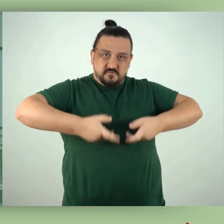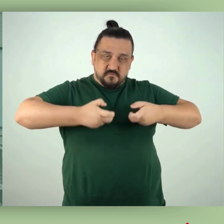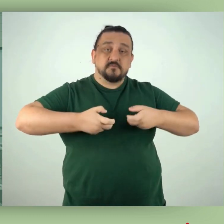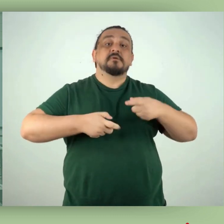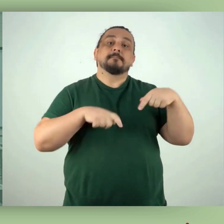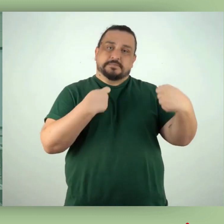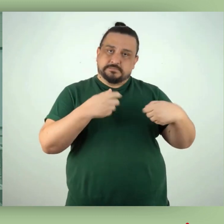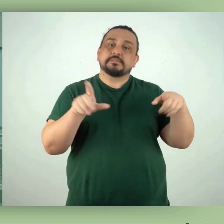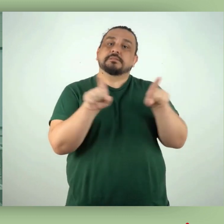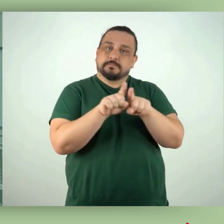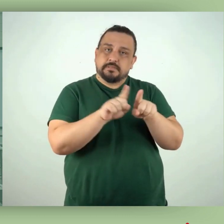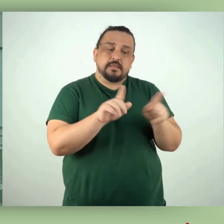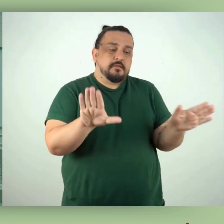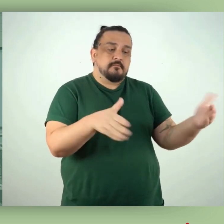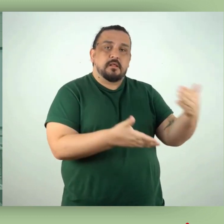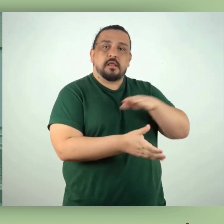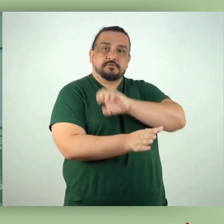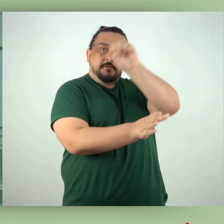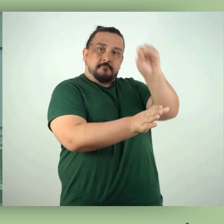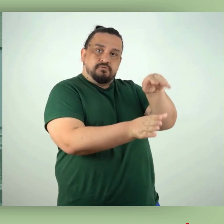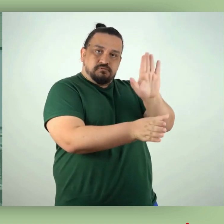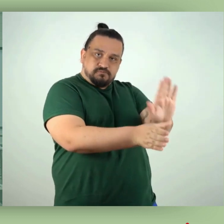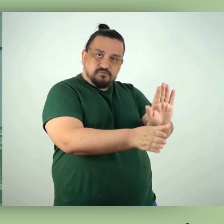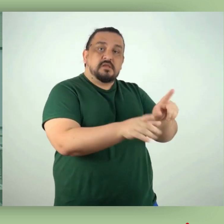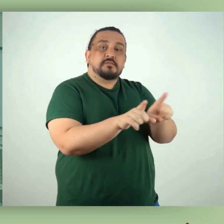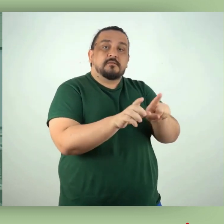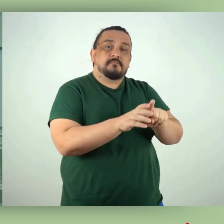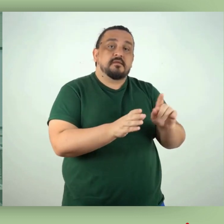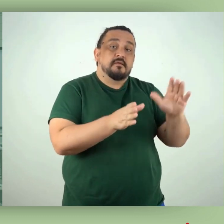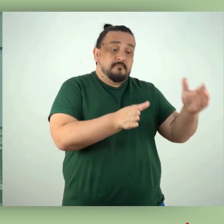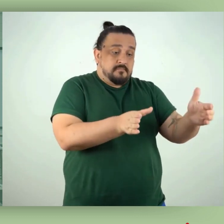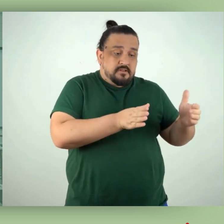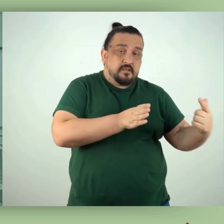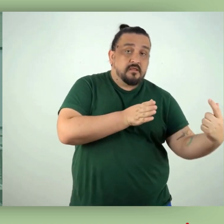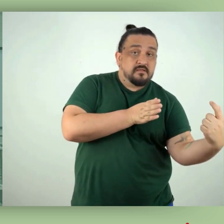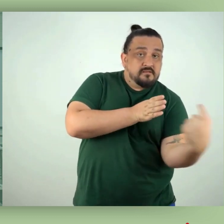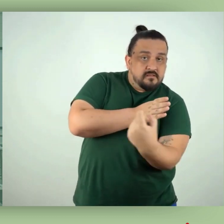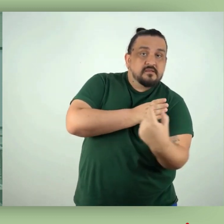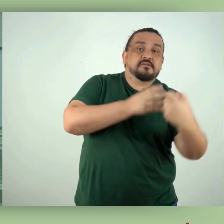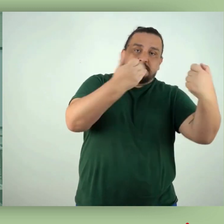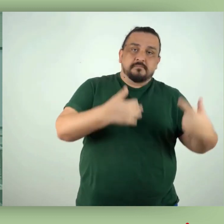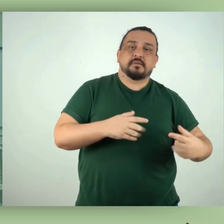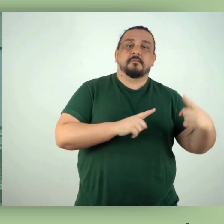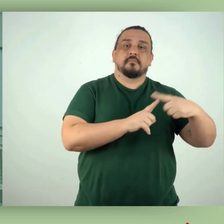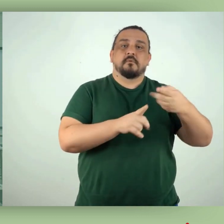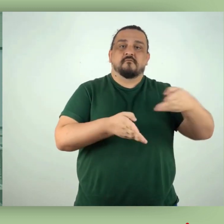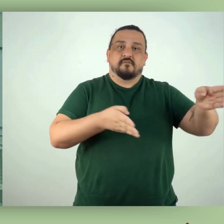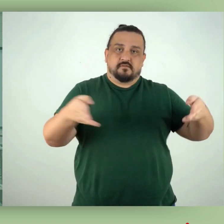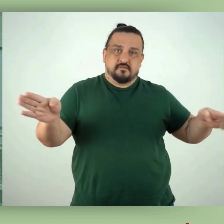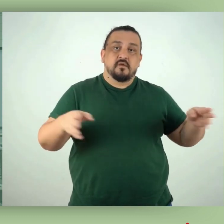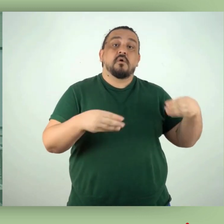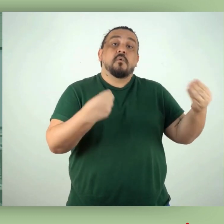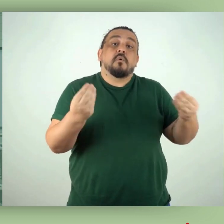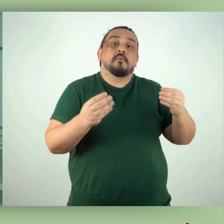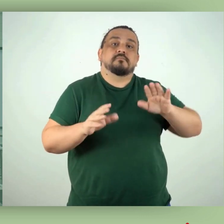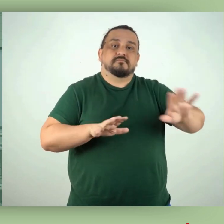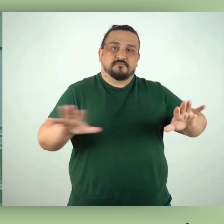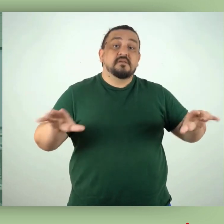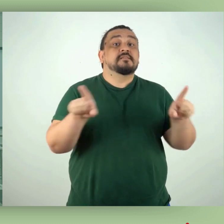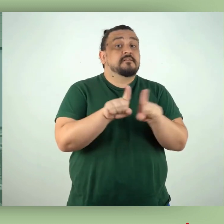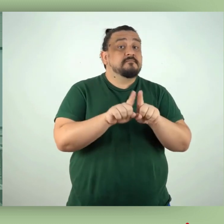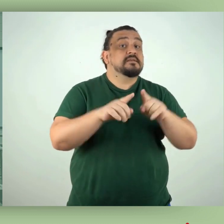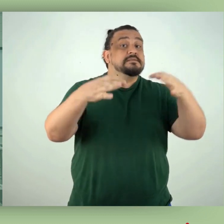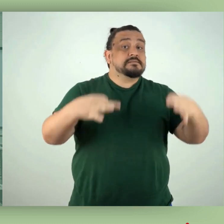segregados em embalagens compatíveis com o conteúdo, identificado e submetidos a tratamento ou